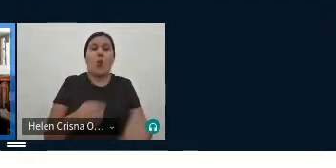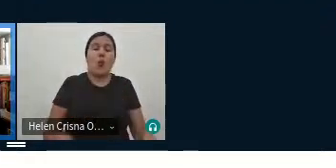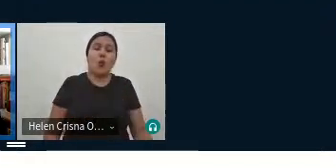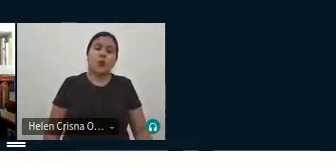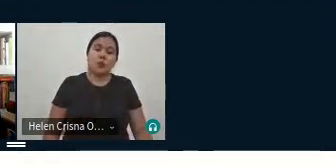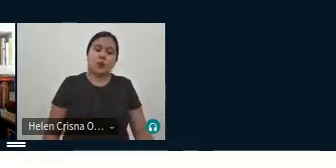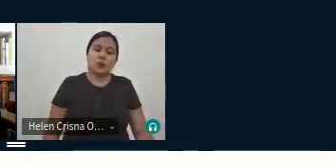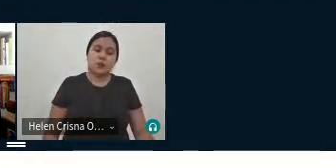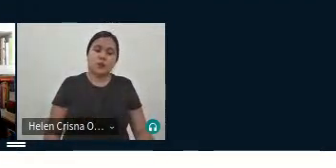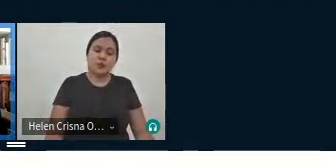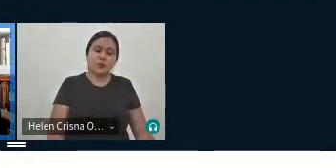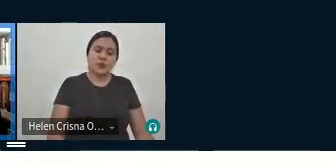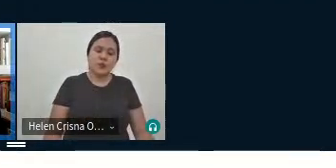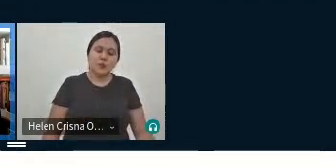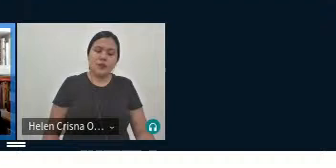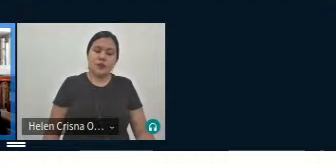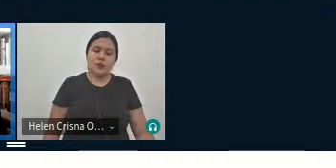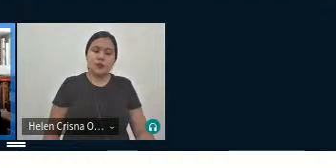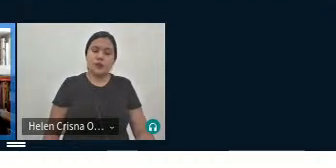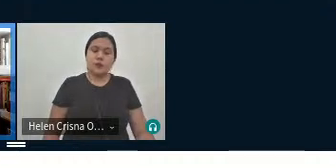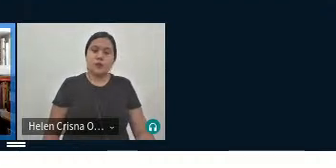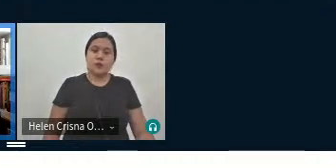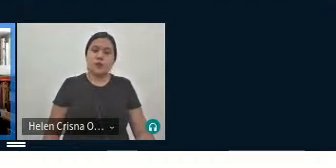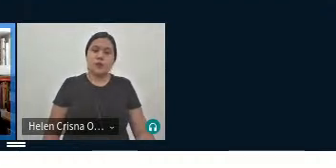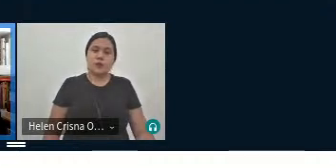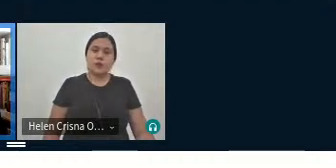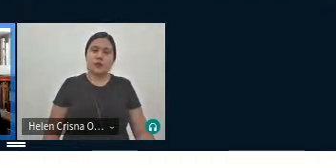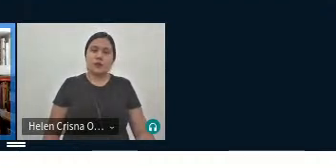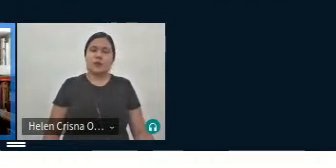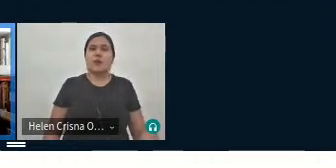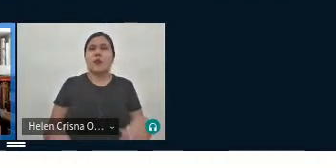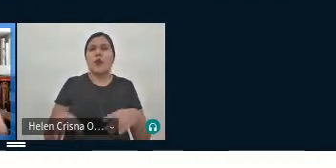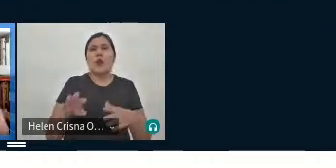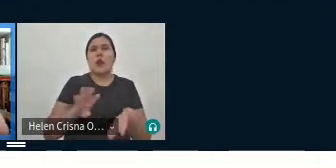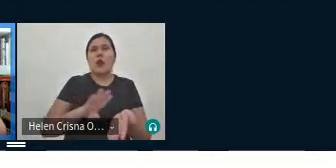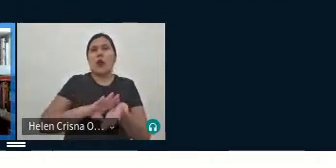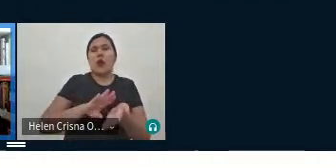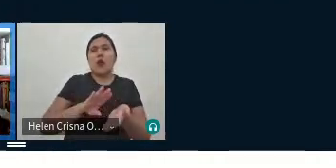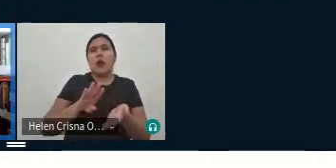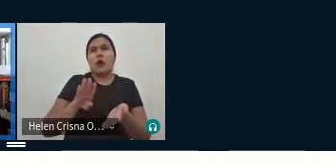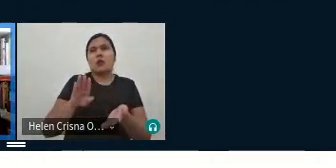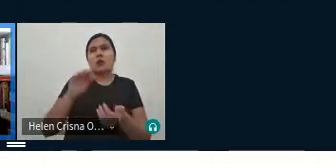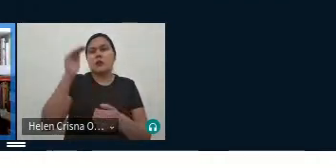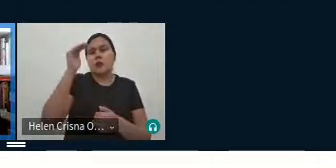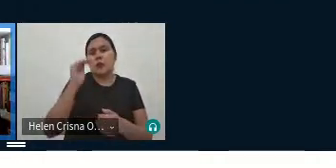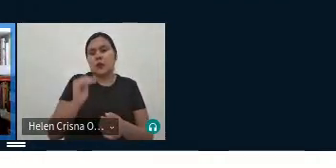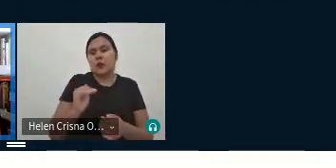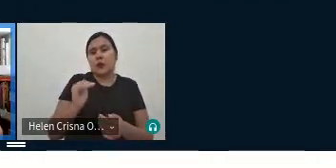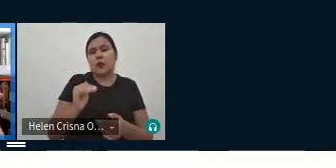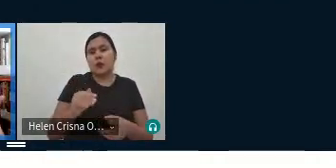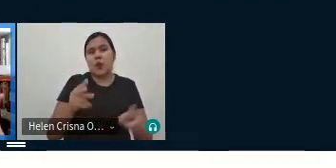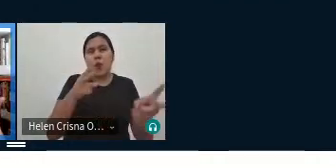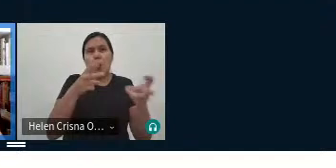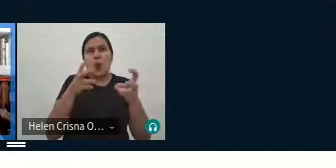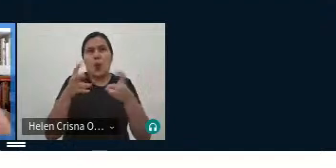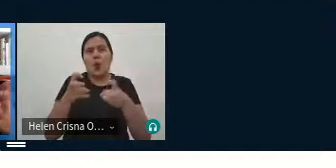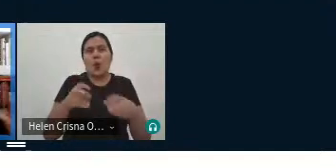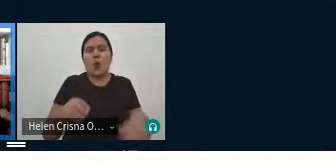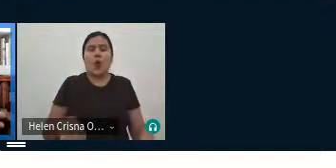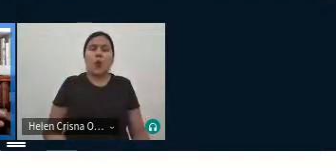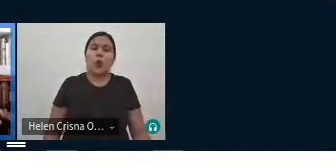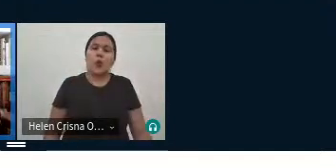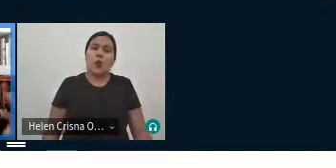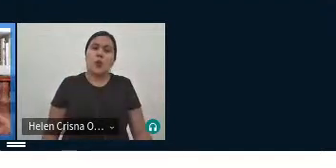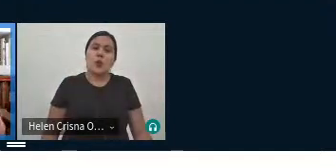de inferioridade de marginalidade devido por exemplo a percepção da inferioridade